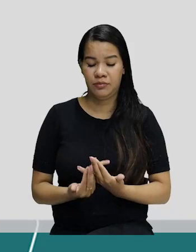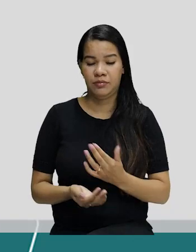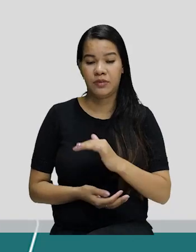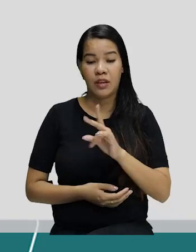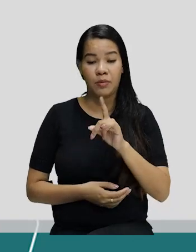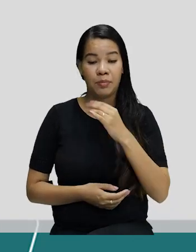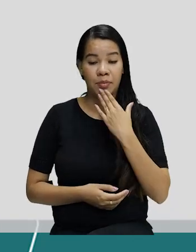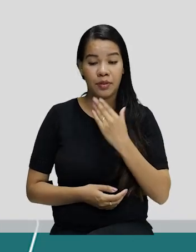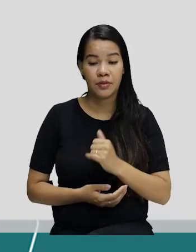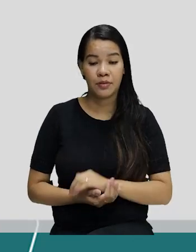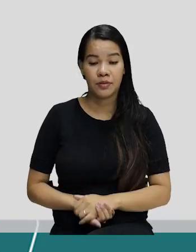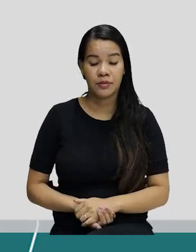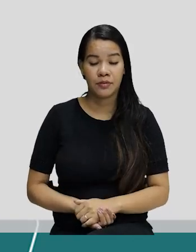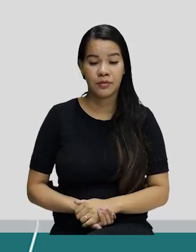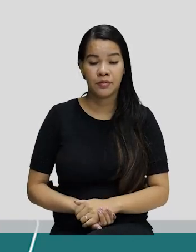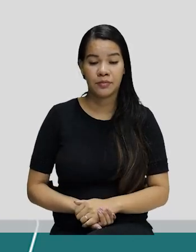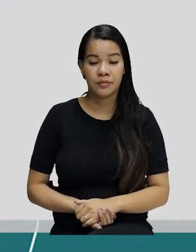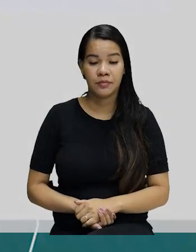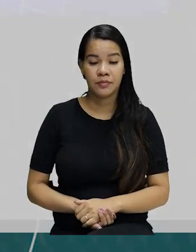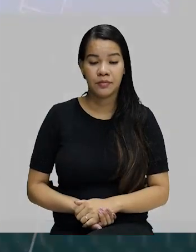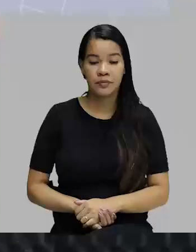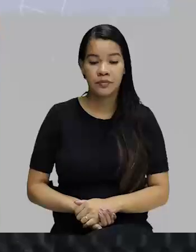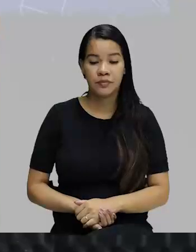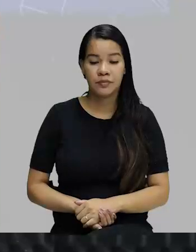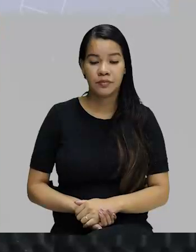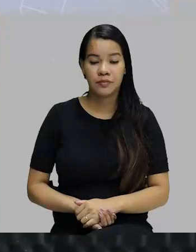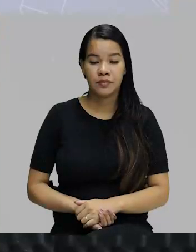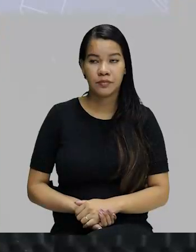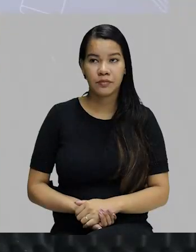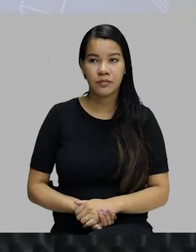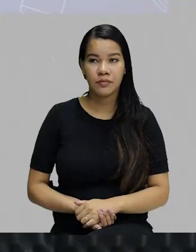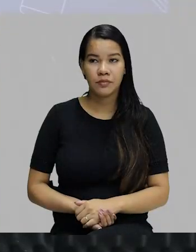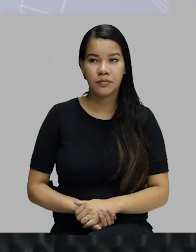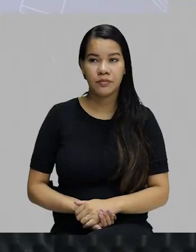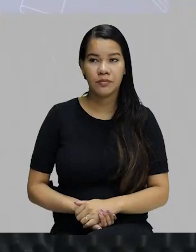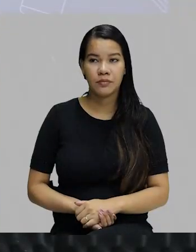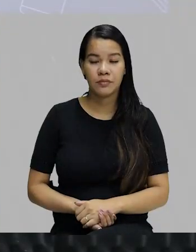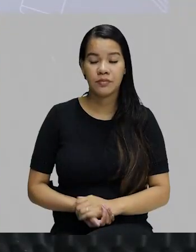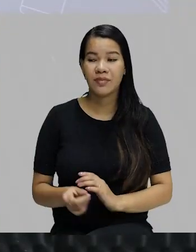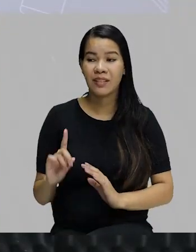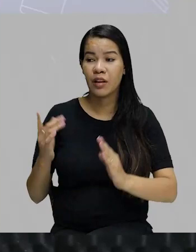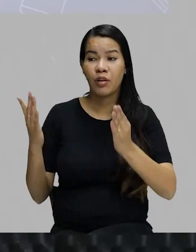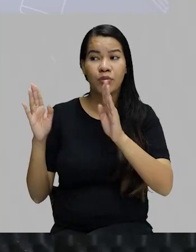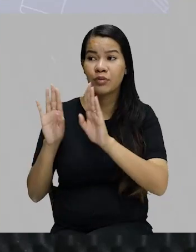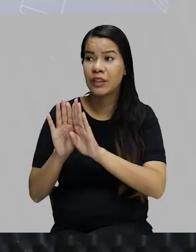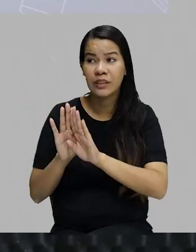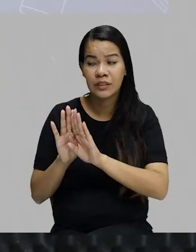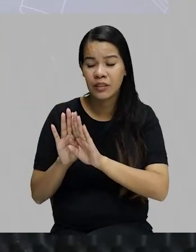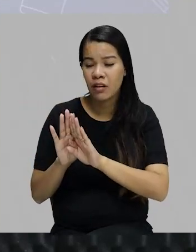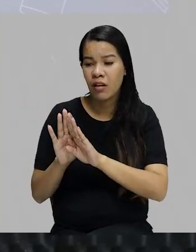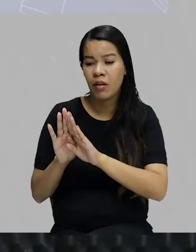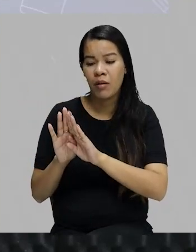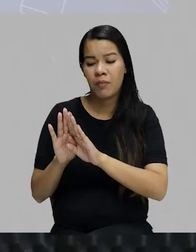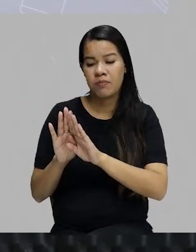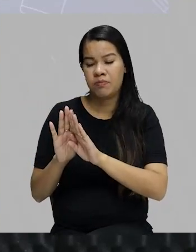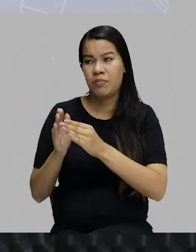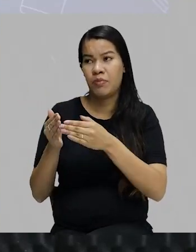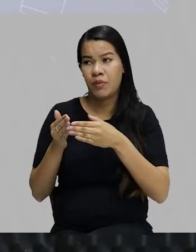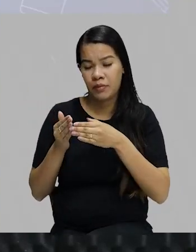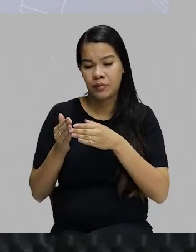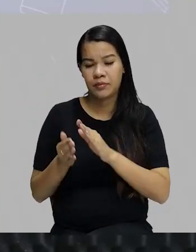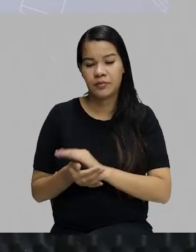pedido, né? Venha verme. Não cierre a porta, por favor. Não fechem a porta, favor.